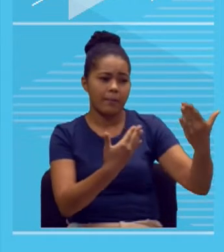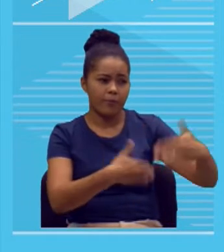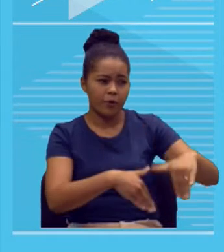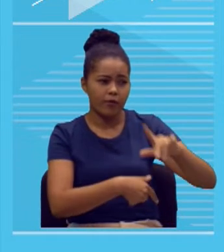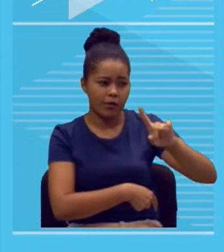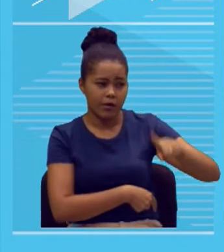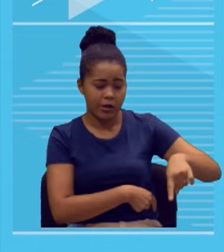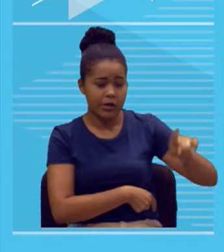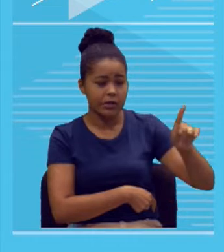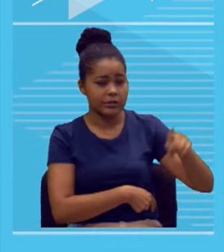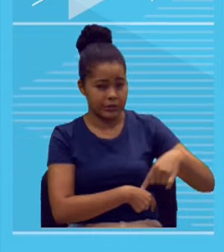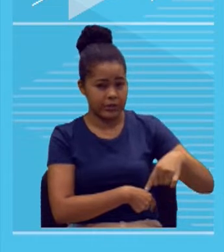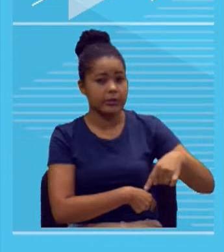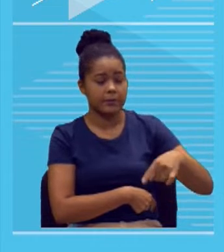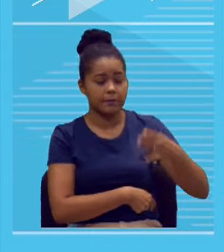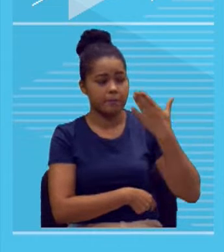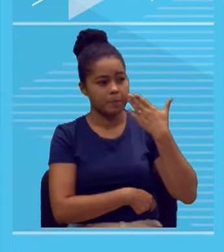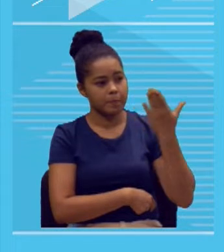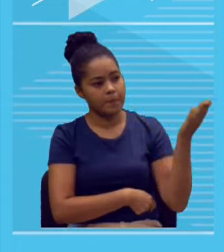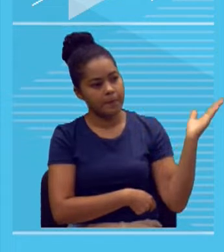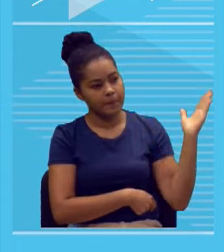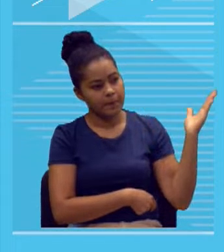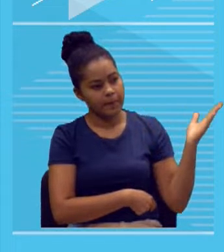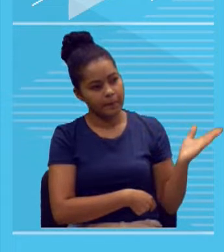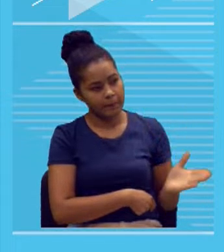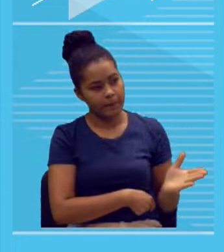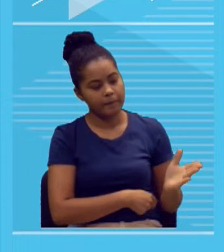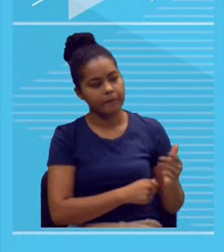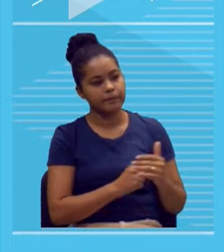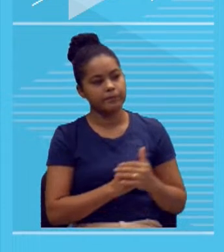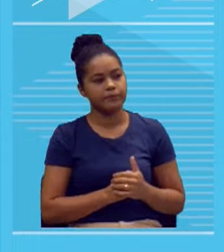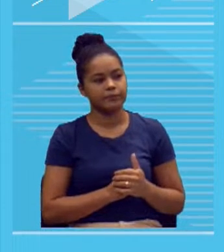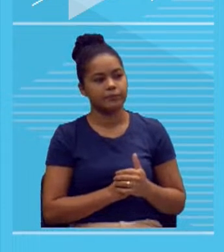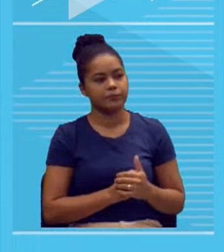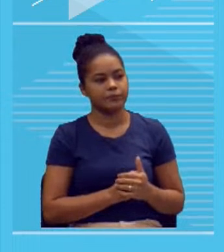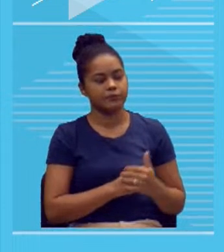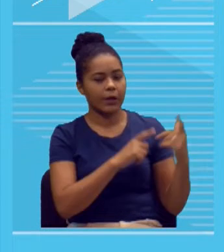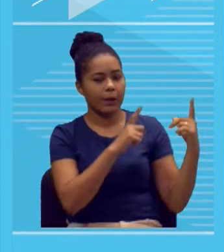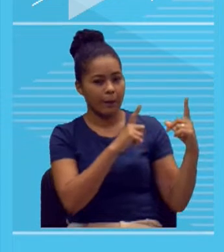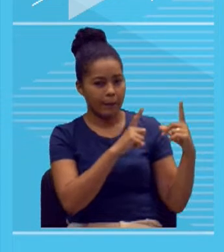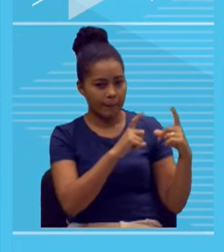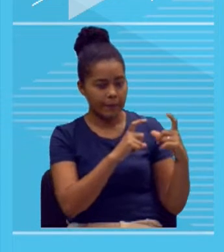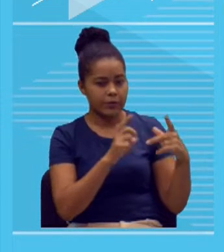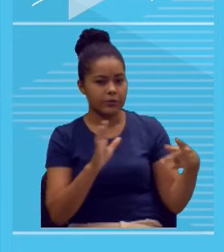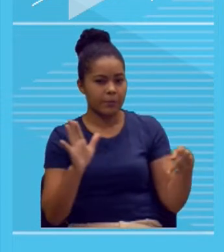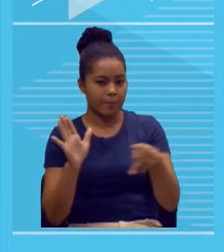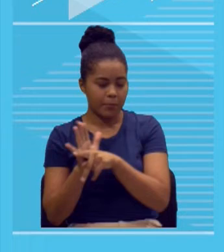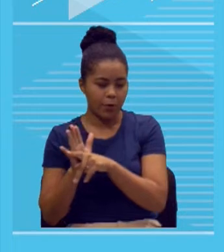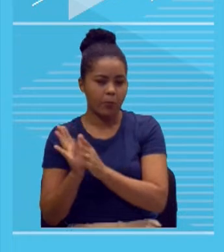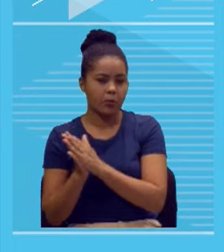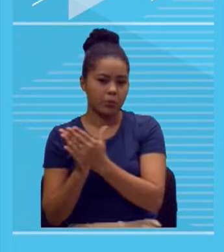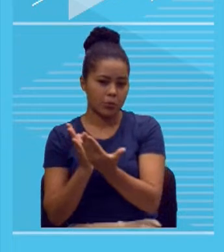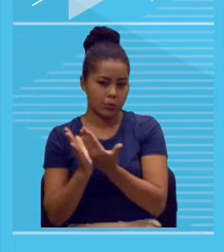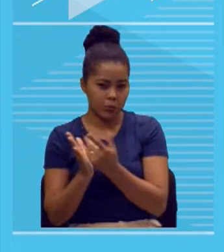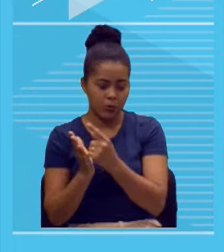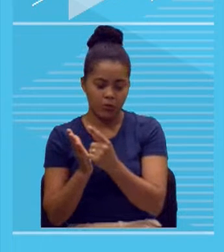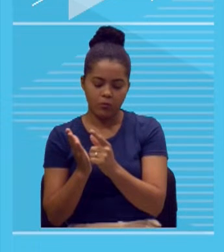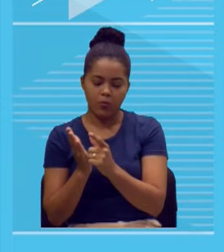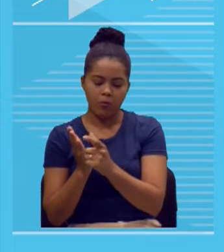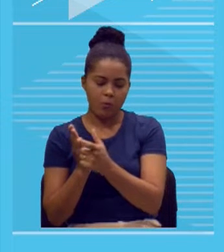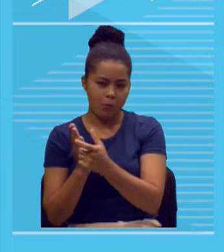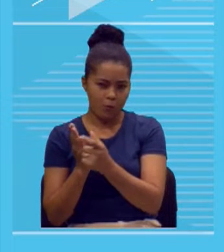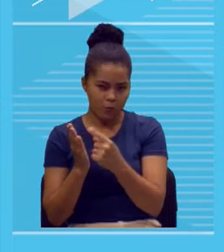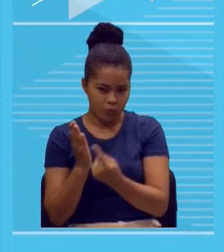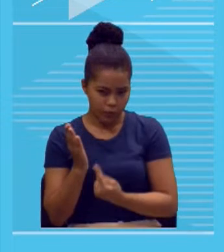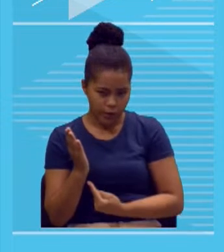leia nesse caderninho. Aí, ó. Isso aí foi justamente o print retirado desse caderno. Você pode colocar lá no site do